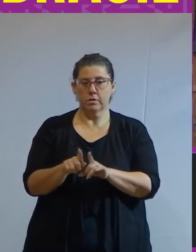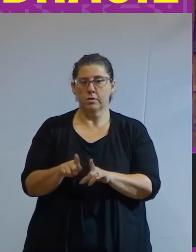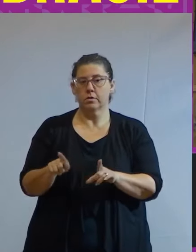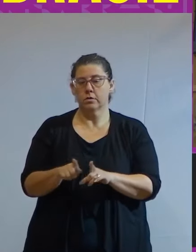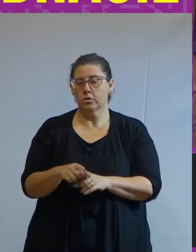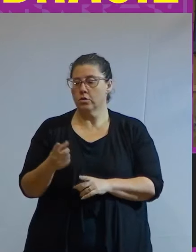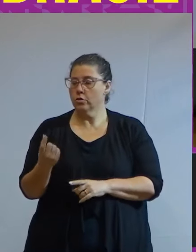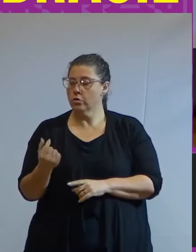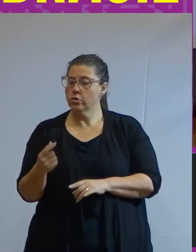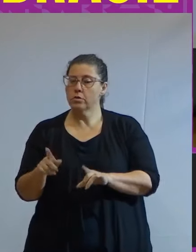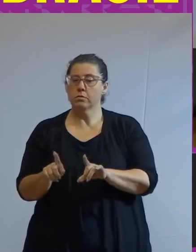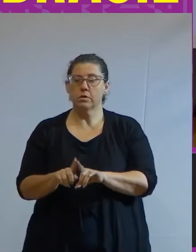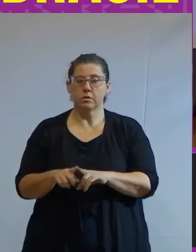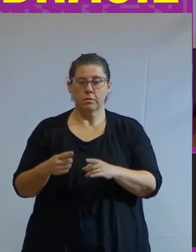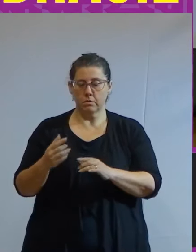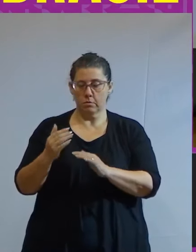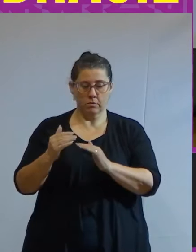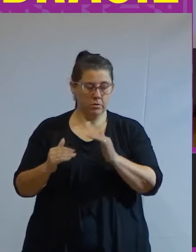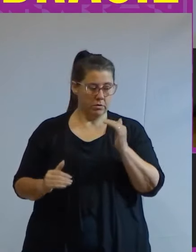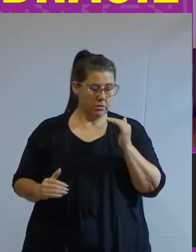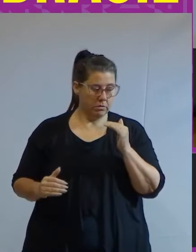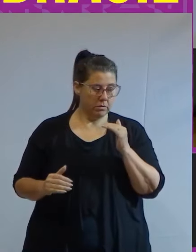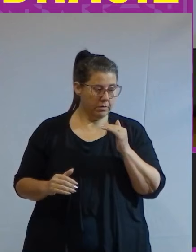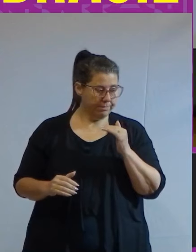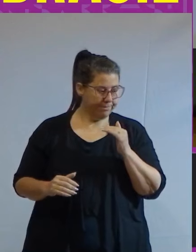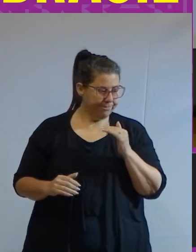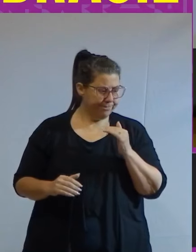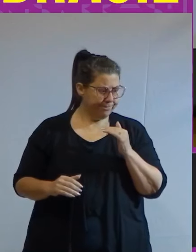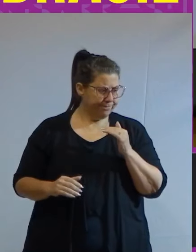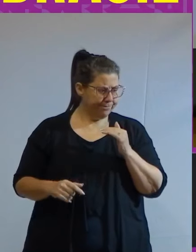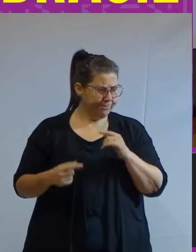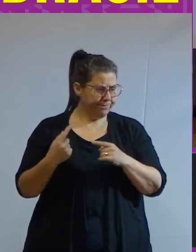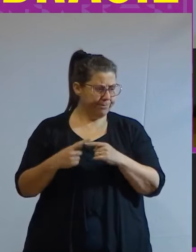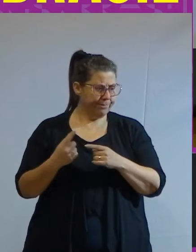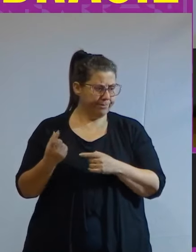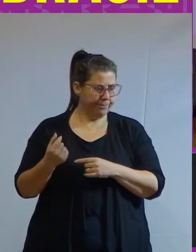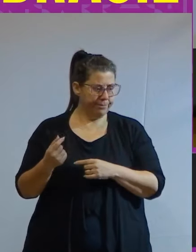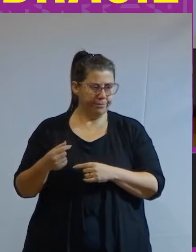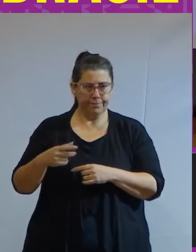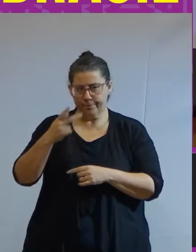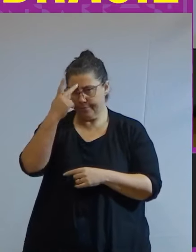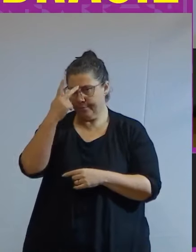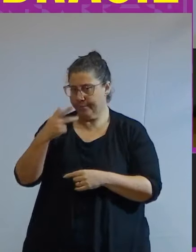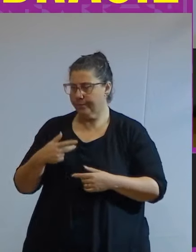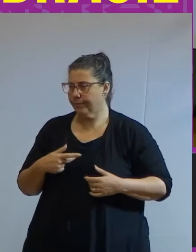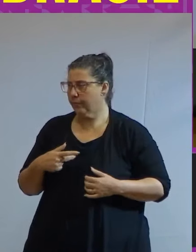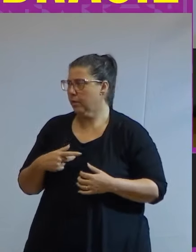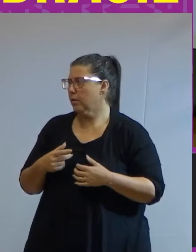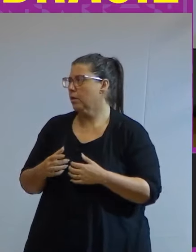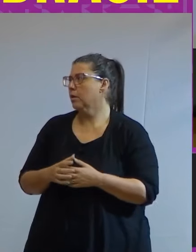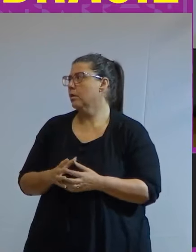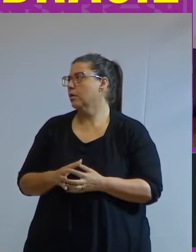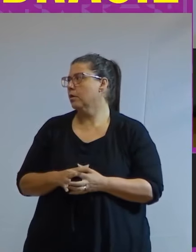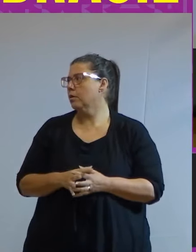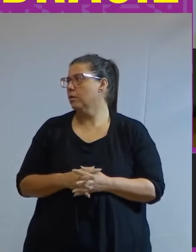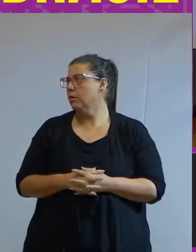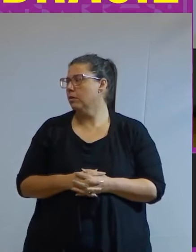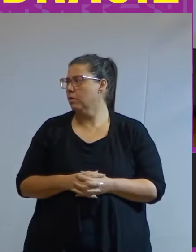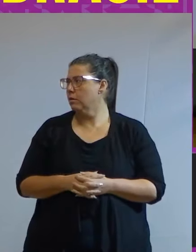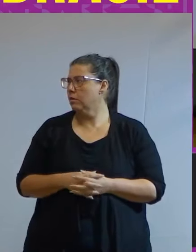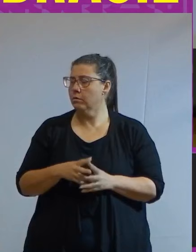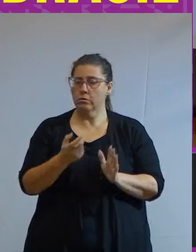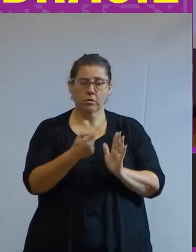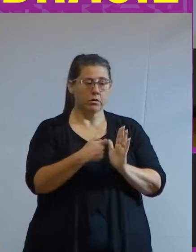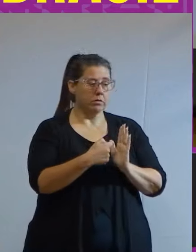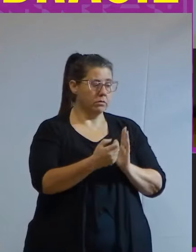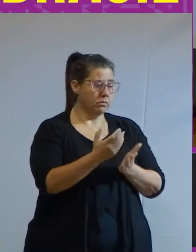de finanças mas também sobre desigualdade porque finanças pessoais que eu falo nas minhas redes e que eu escrevo nos meus